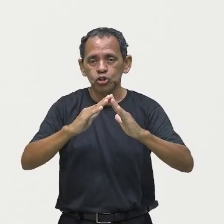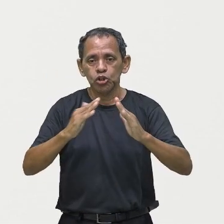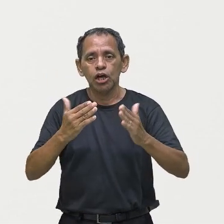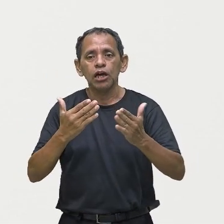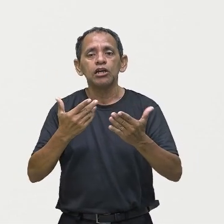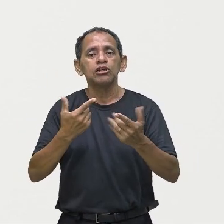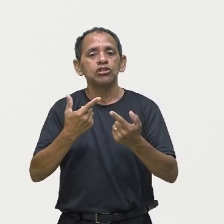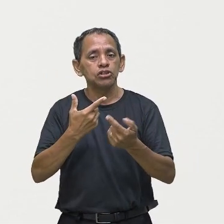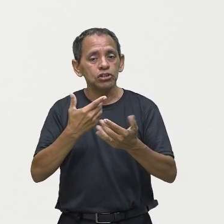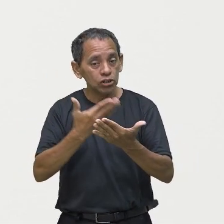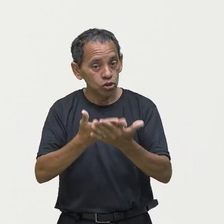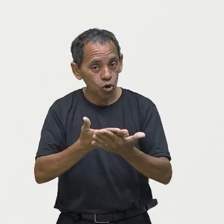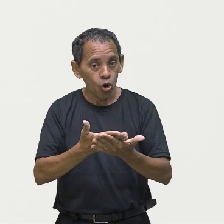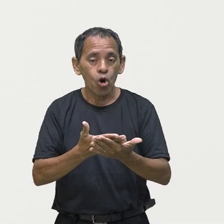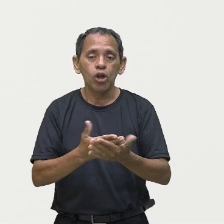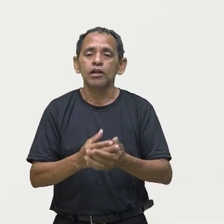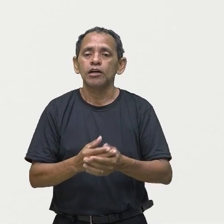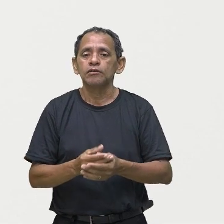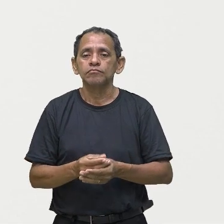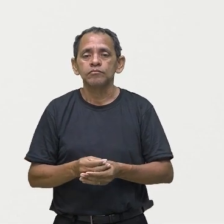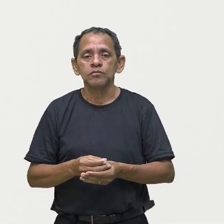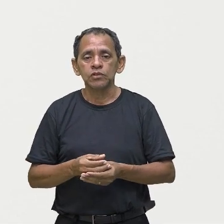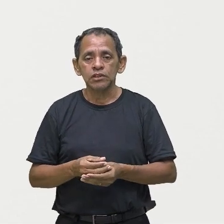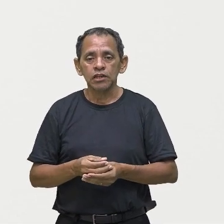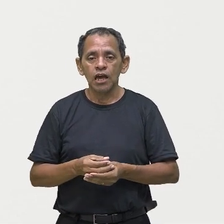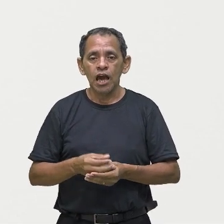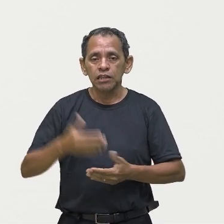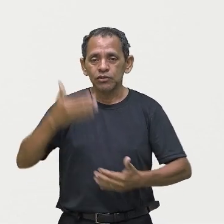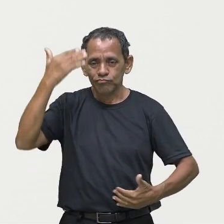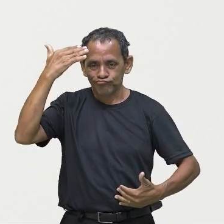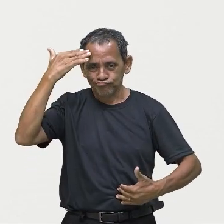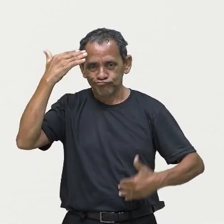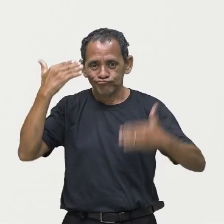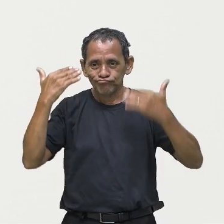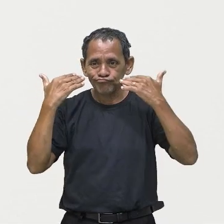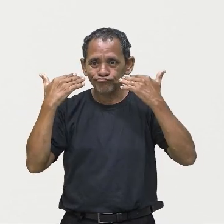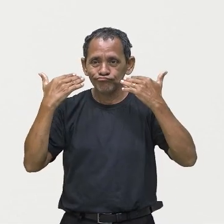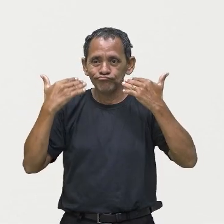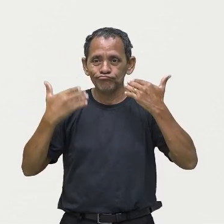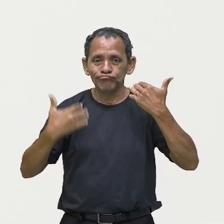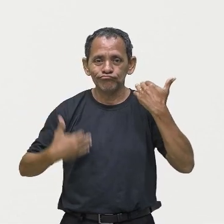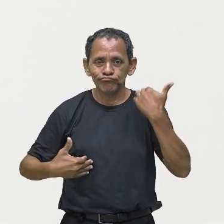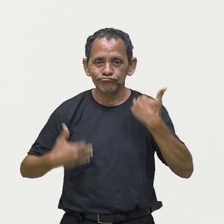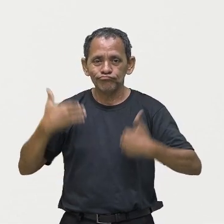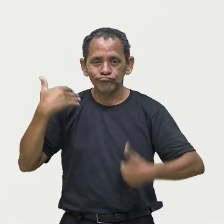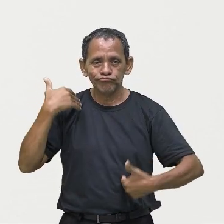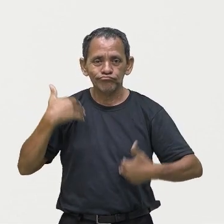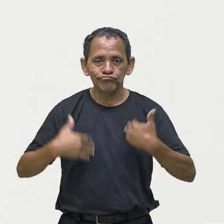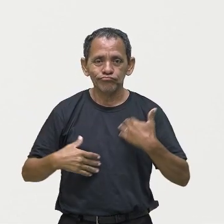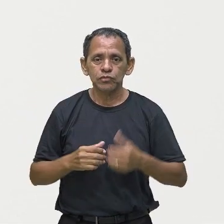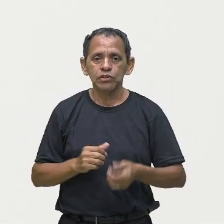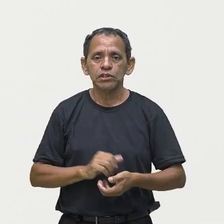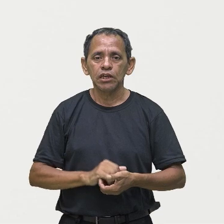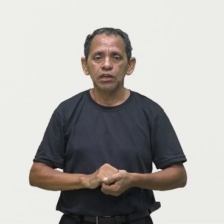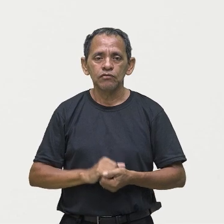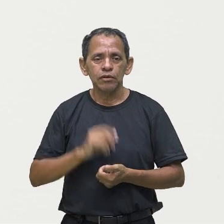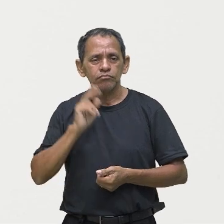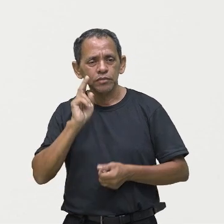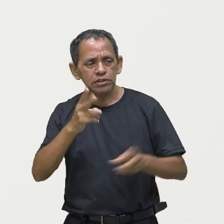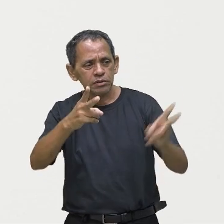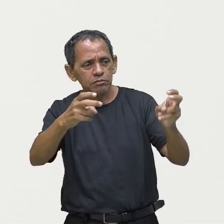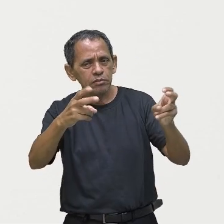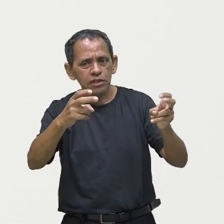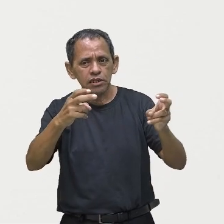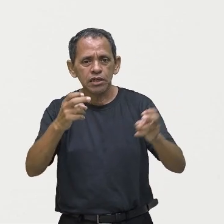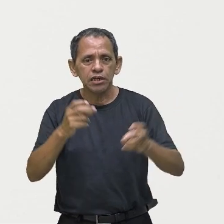gesto, a gente vai identificar e vai fazer a leitura de uma pessoa, fazendo aqueles